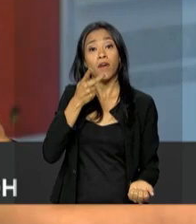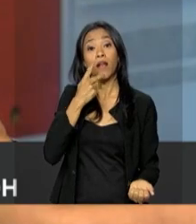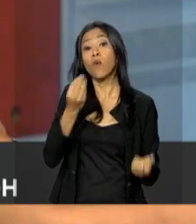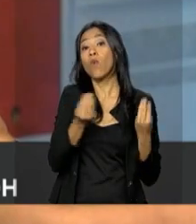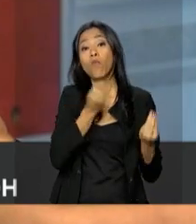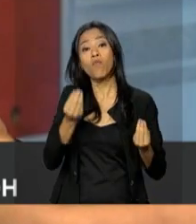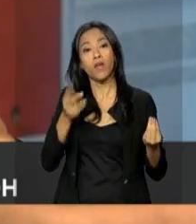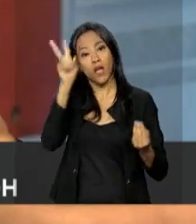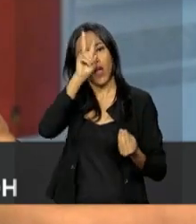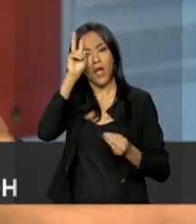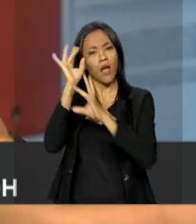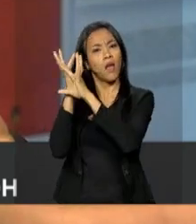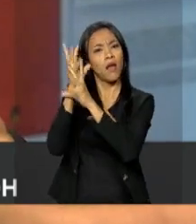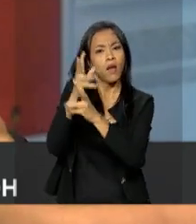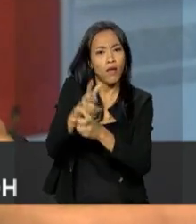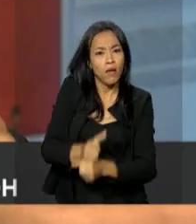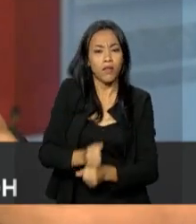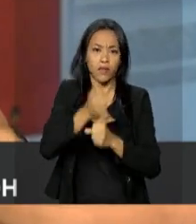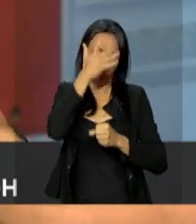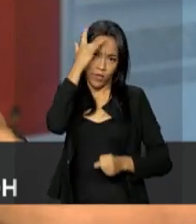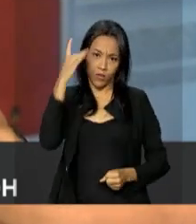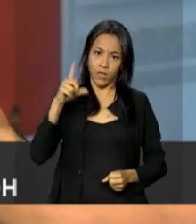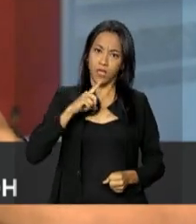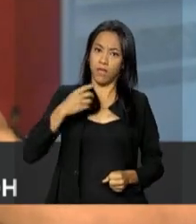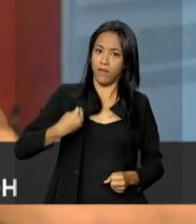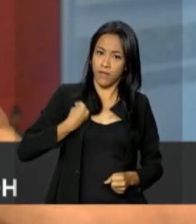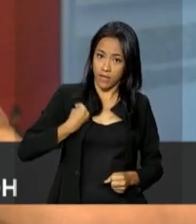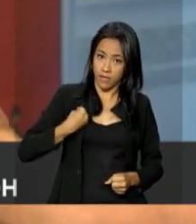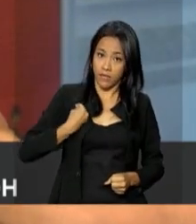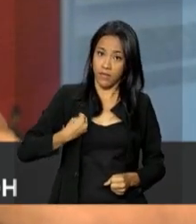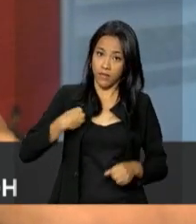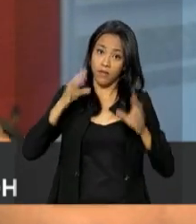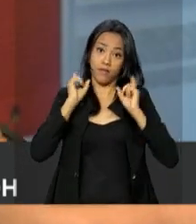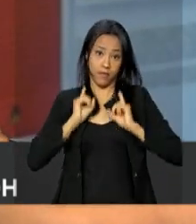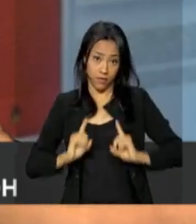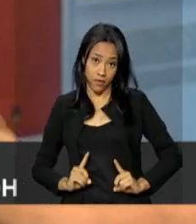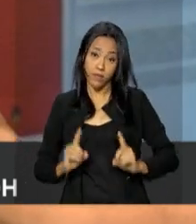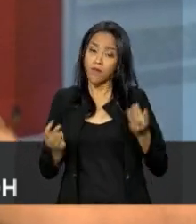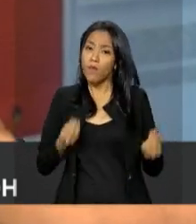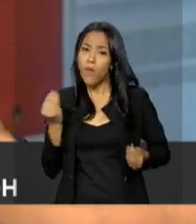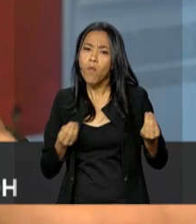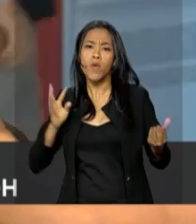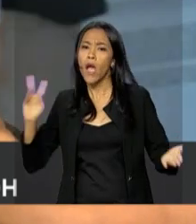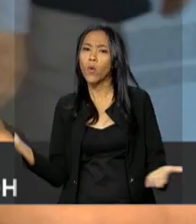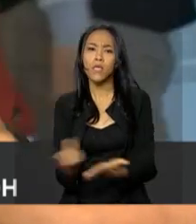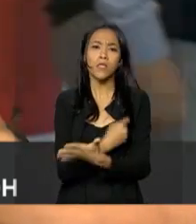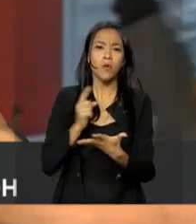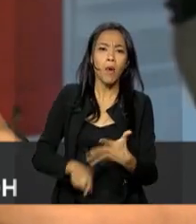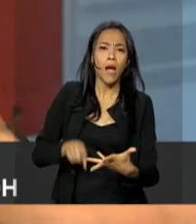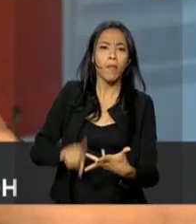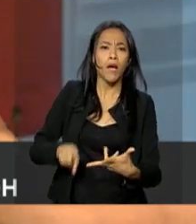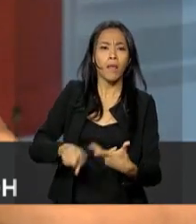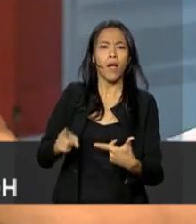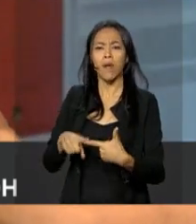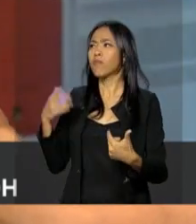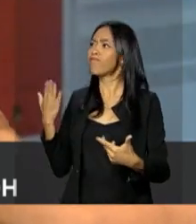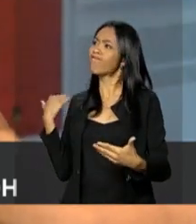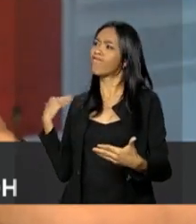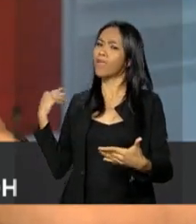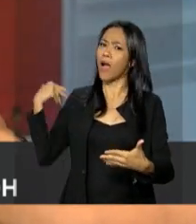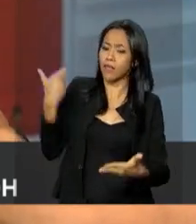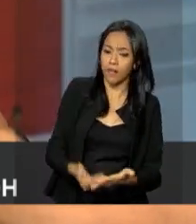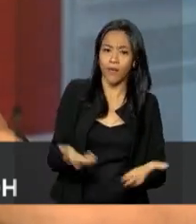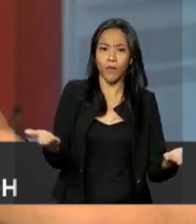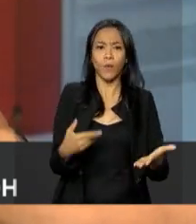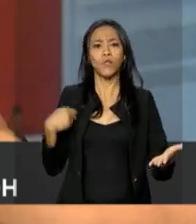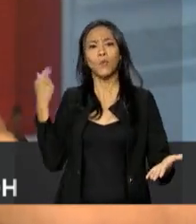deficiência. Então conta a história do movimento civil de pessoas com deficiência, que tantas conquistas trouxe, que